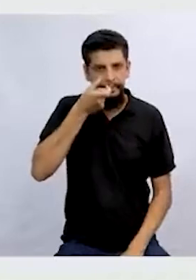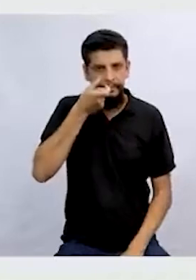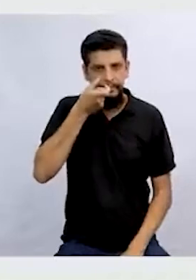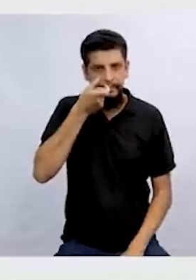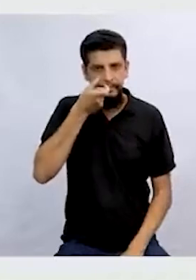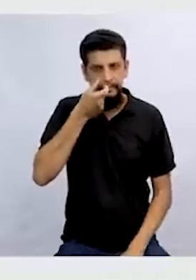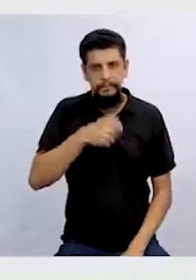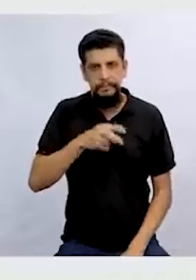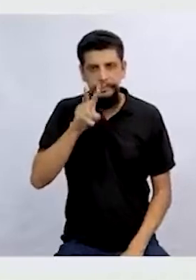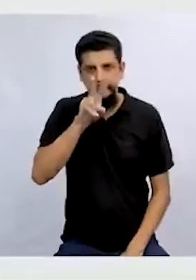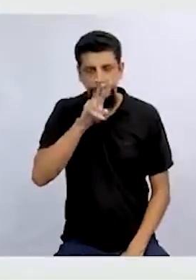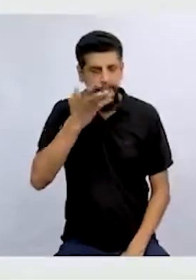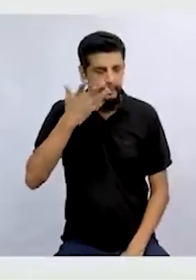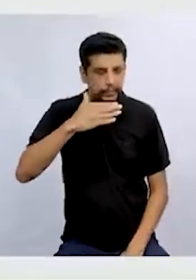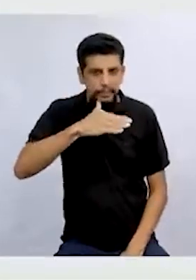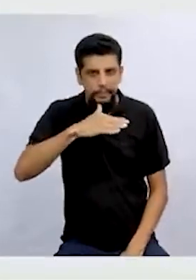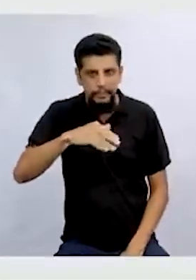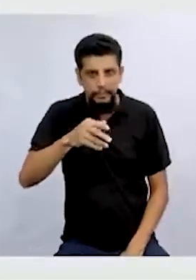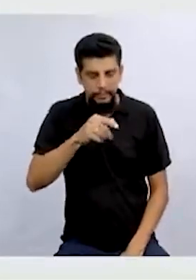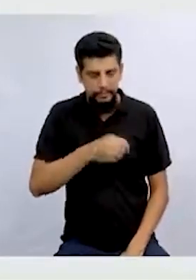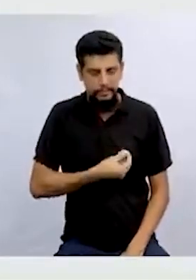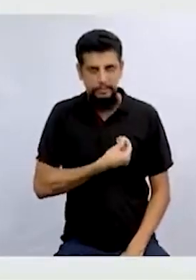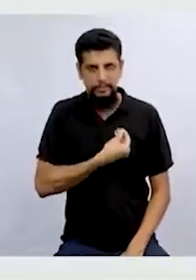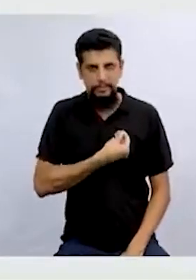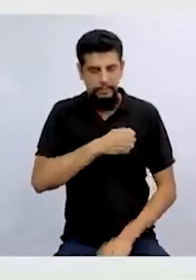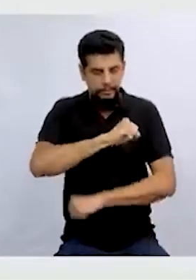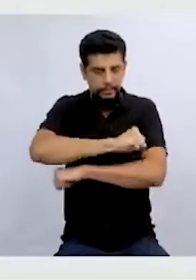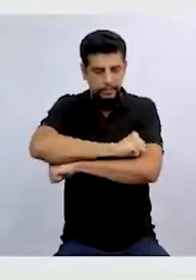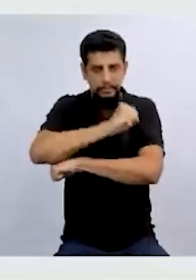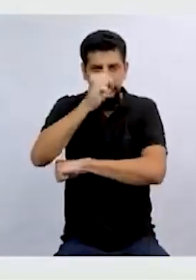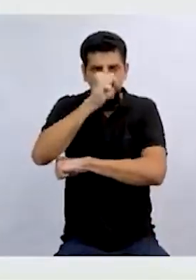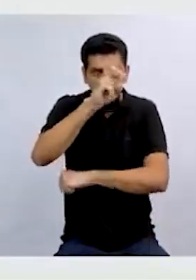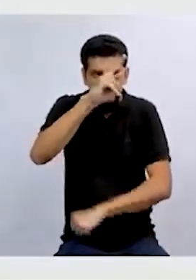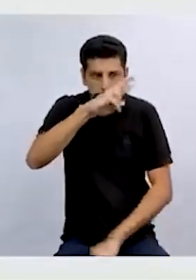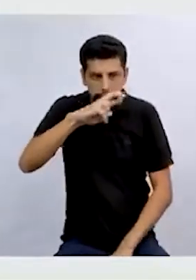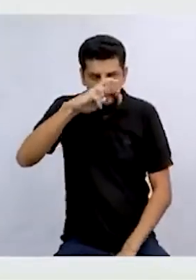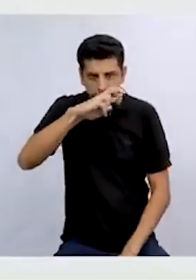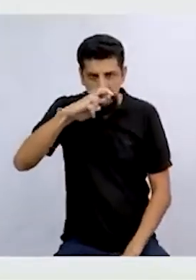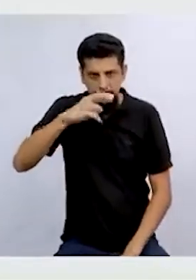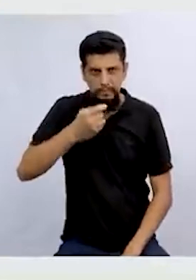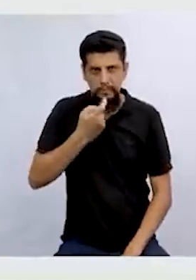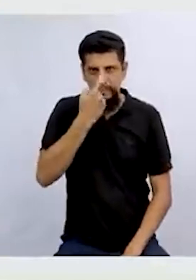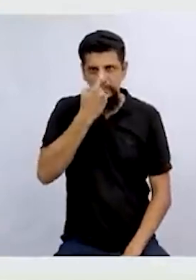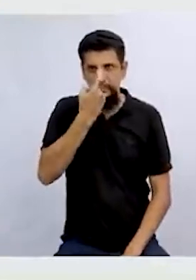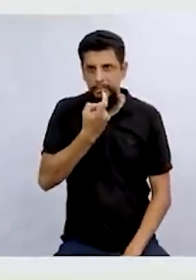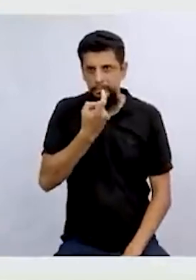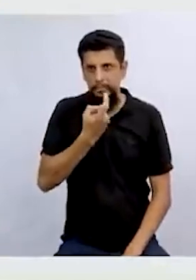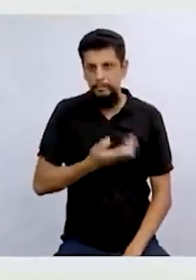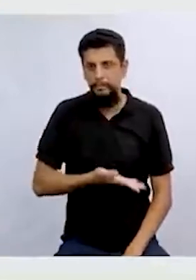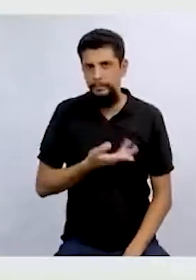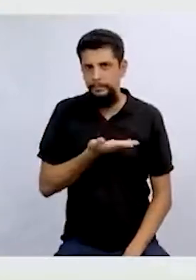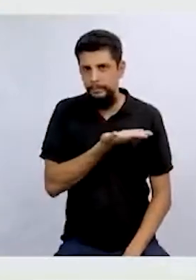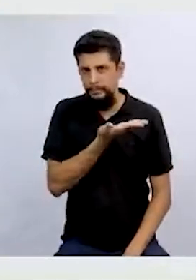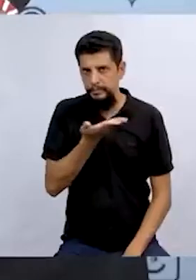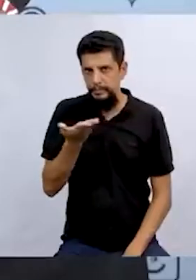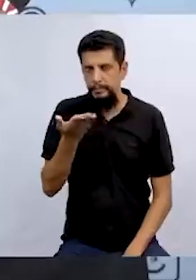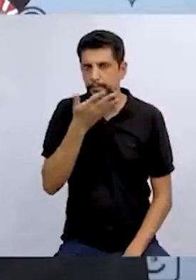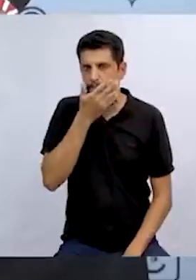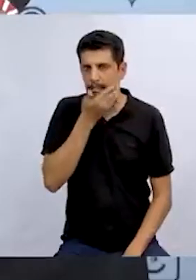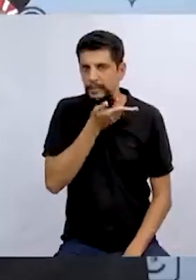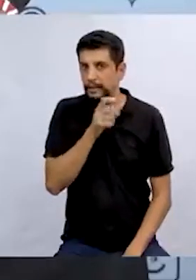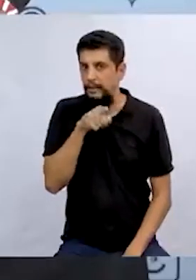imaginar que em vez de serem aquelas crianças que estavam lá na janela espionando a bruxa e aprontando,